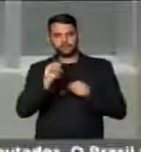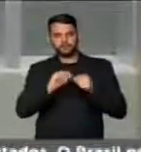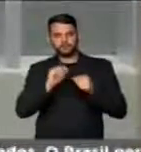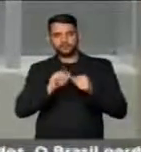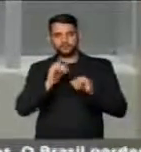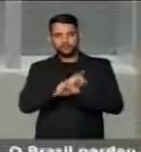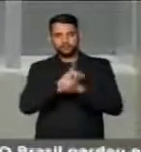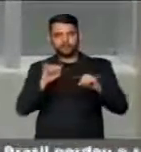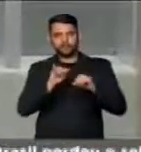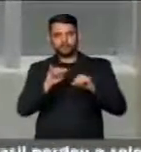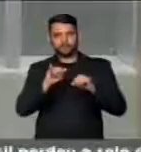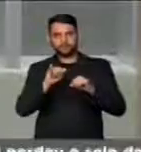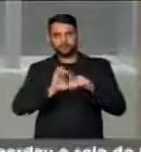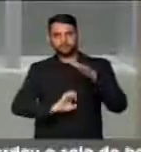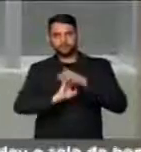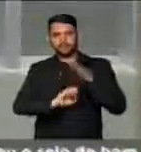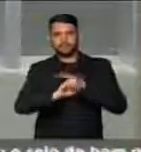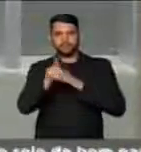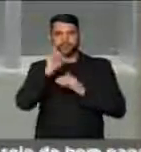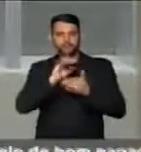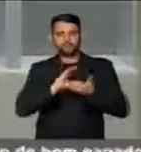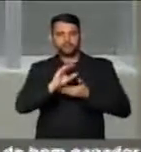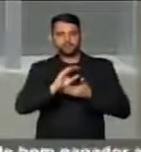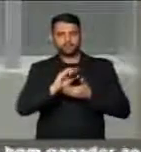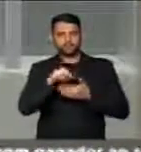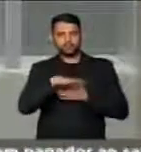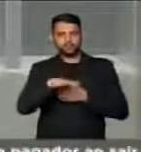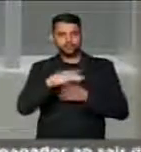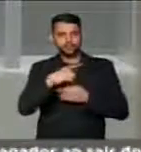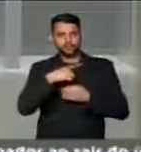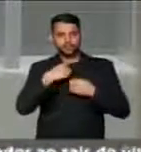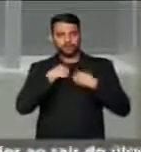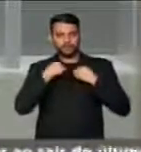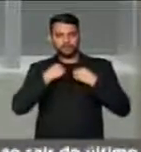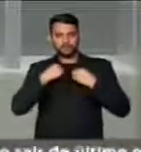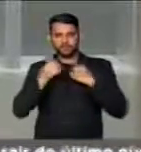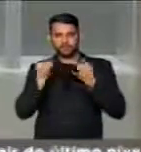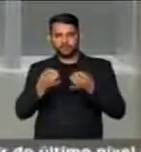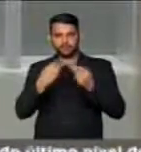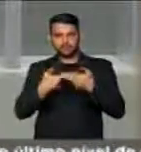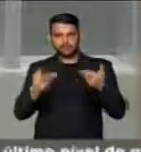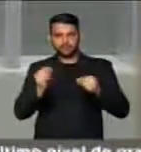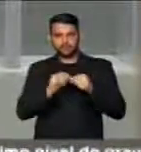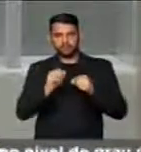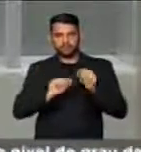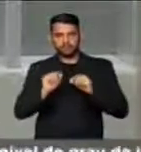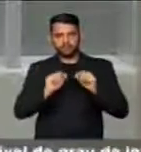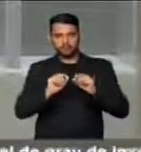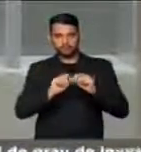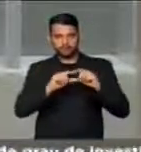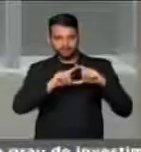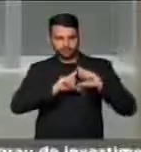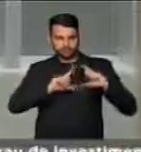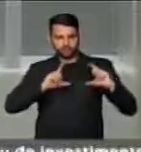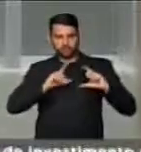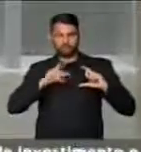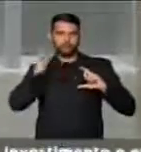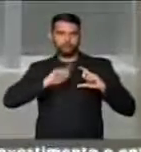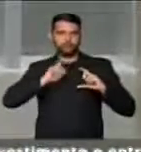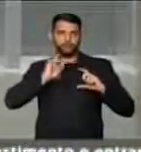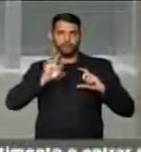fazer propaganda de multinacional que financia o time. Eu queria uma que o ambulante vendia com a logomarca do